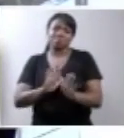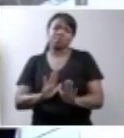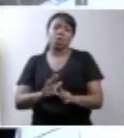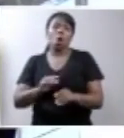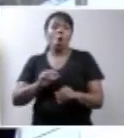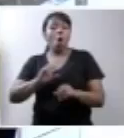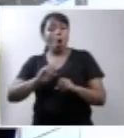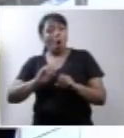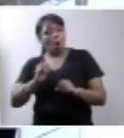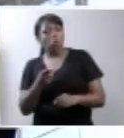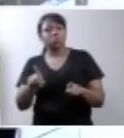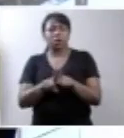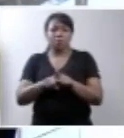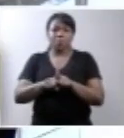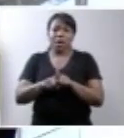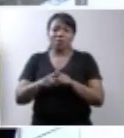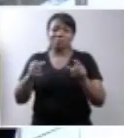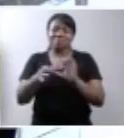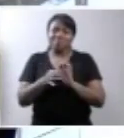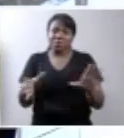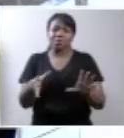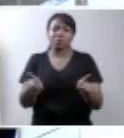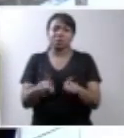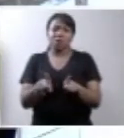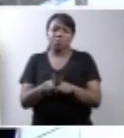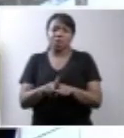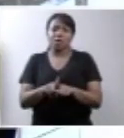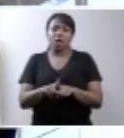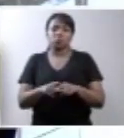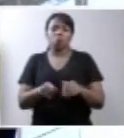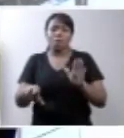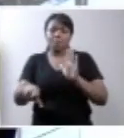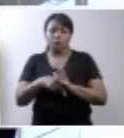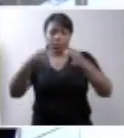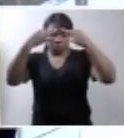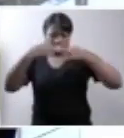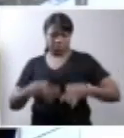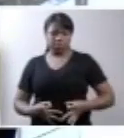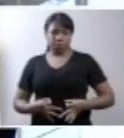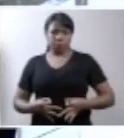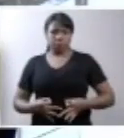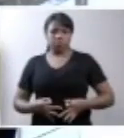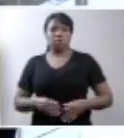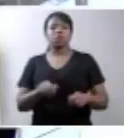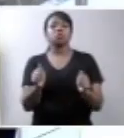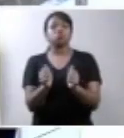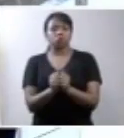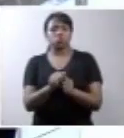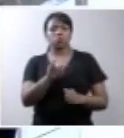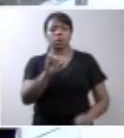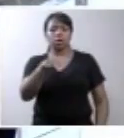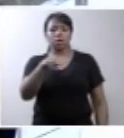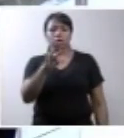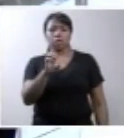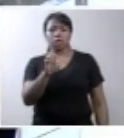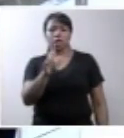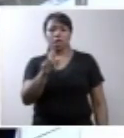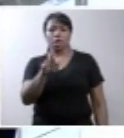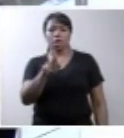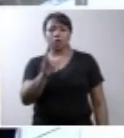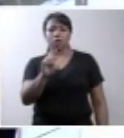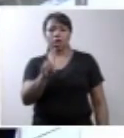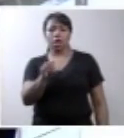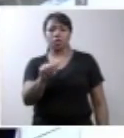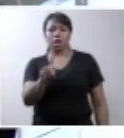para permitir e acobertar tentativa contra a sua dignidade e integridade. A medicina fetal